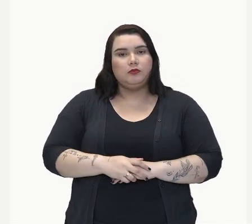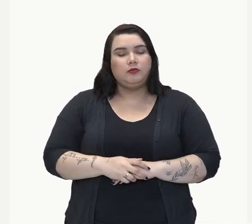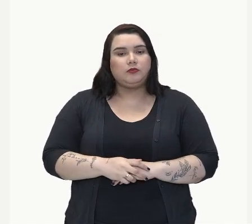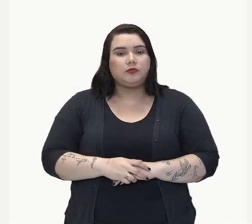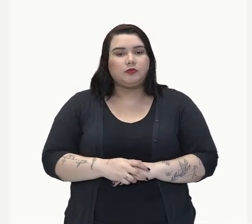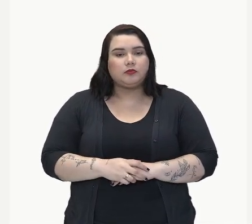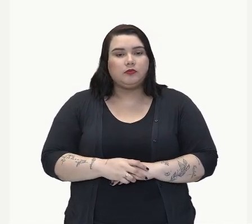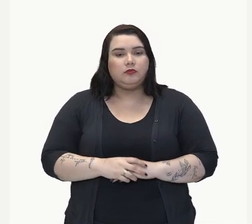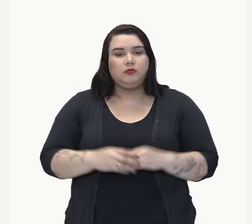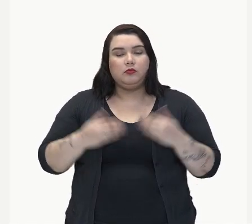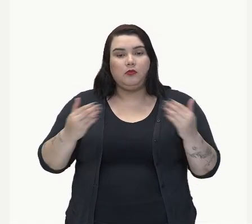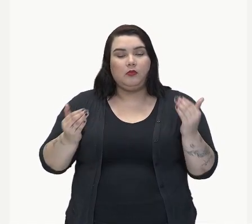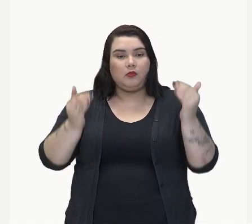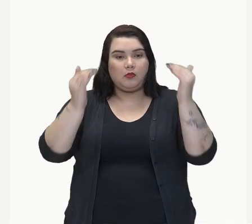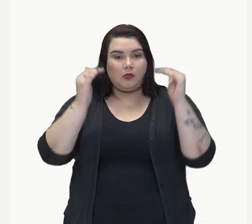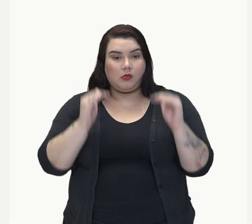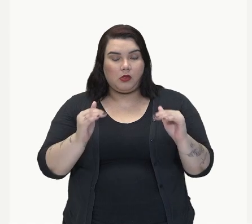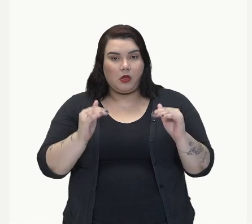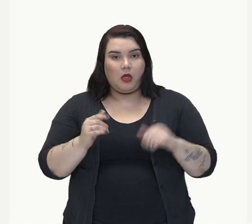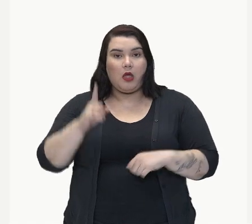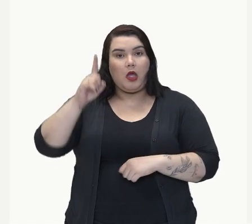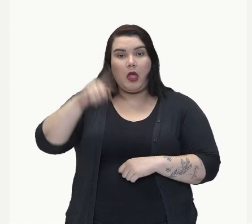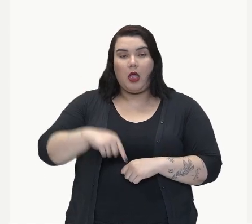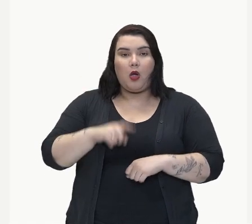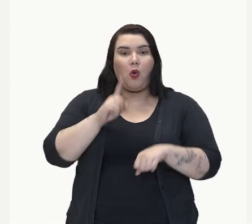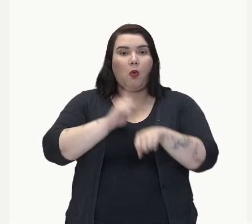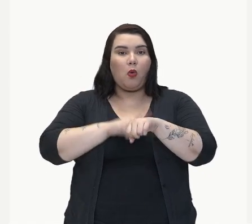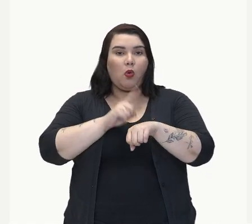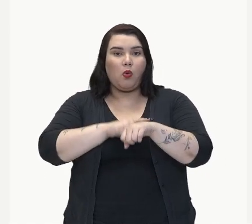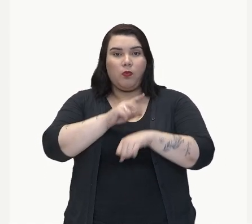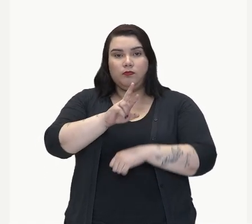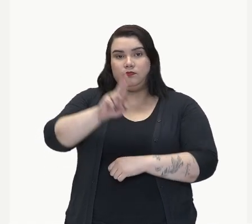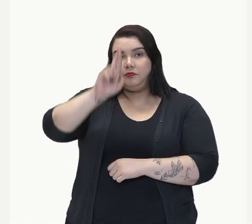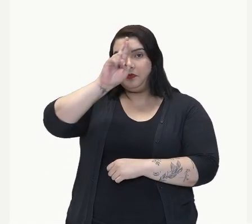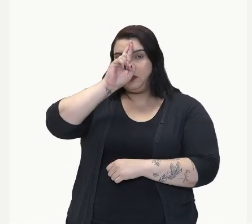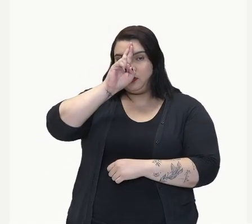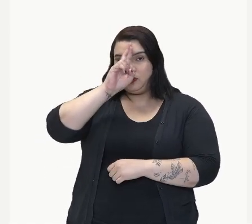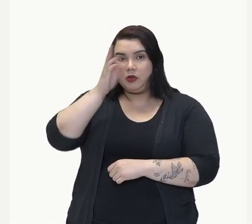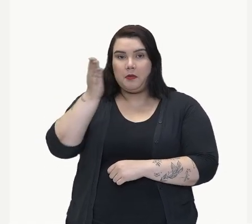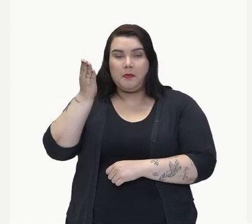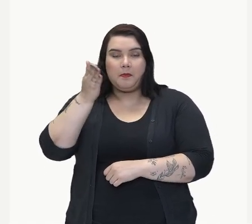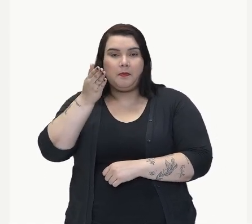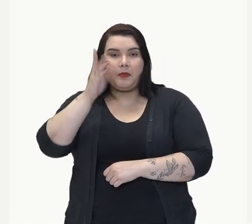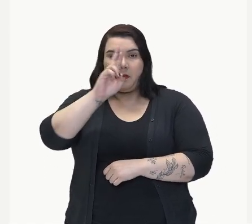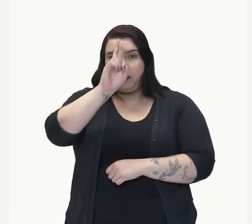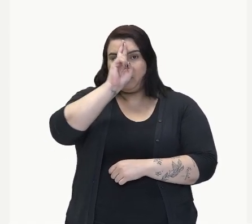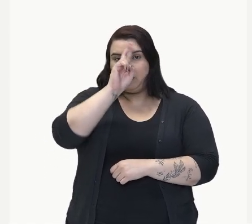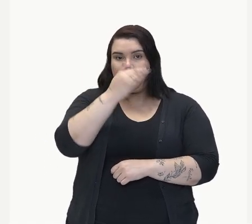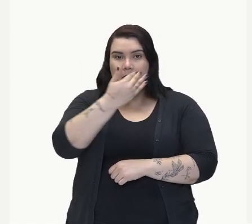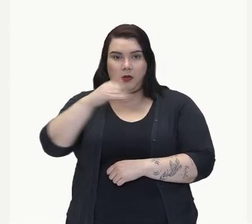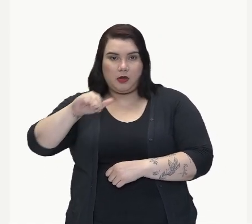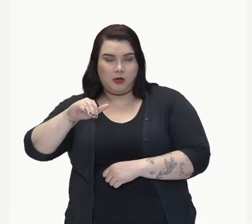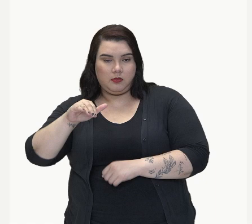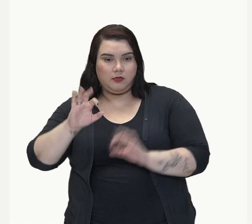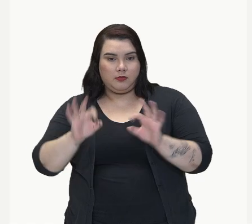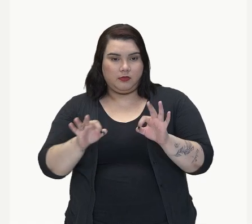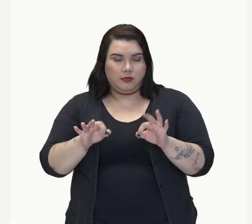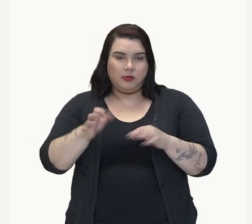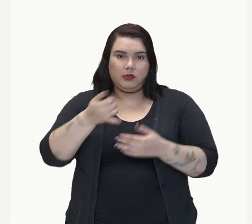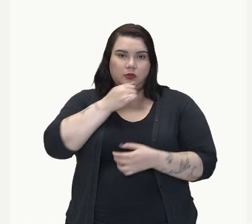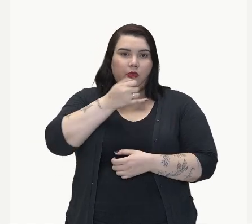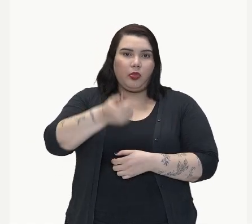É meio-dia e meia. Essa meia concorda com, o que quis dizer, meia